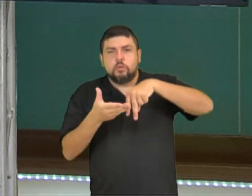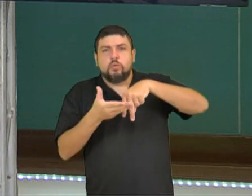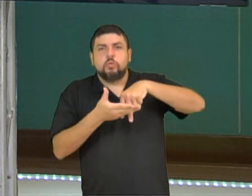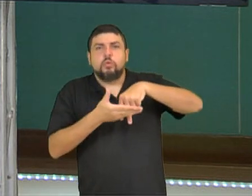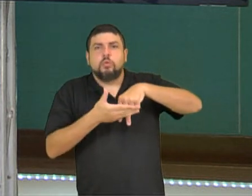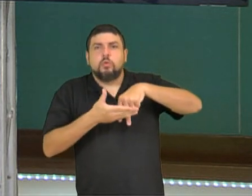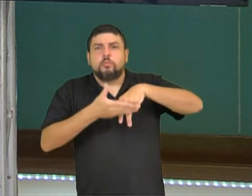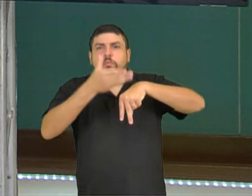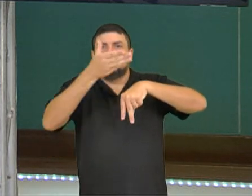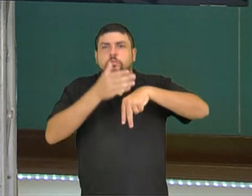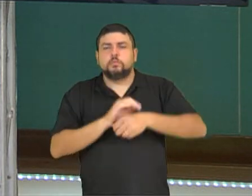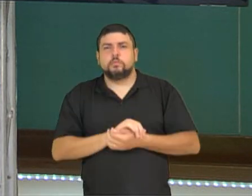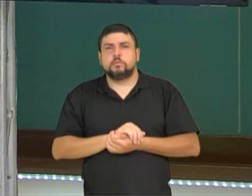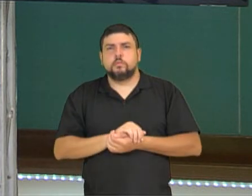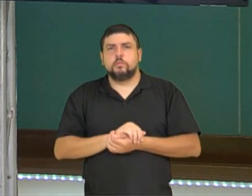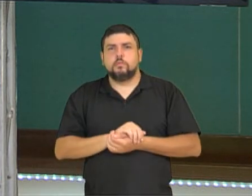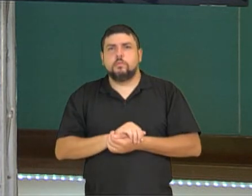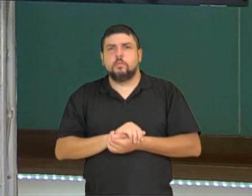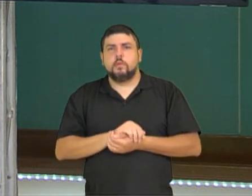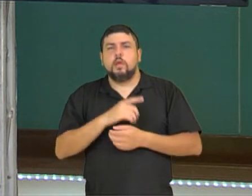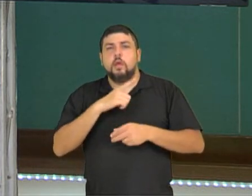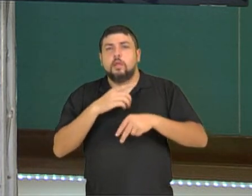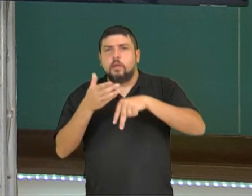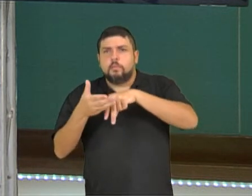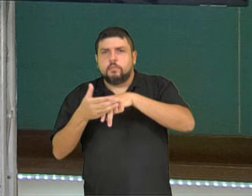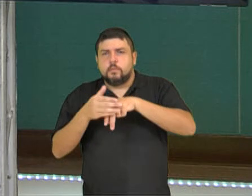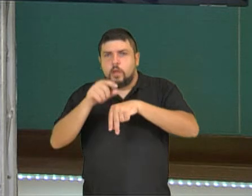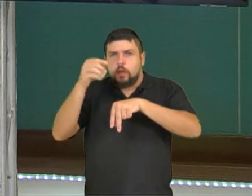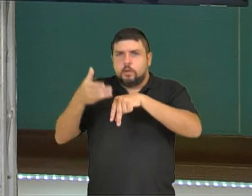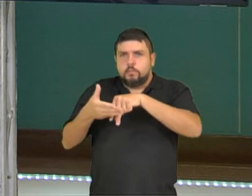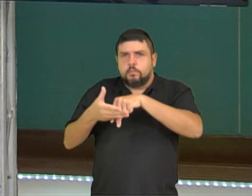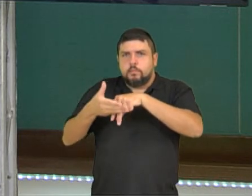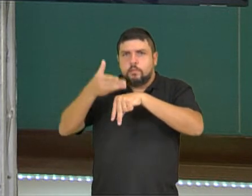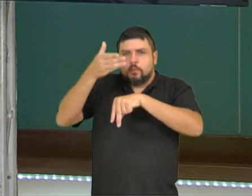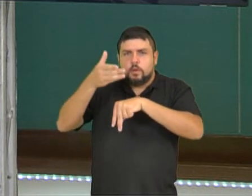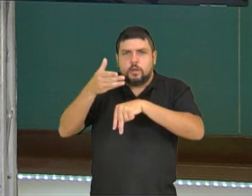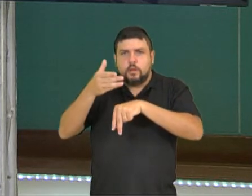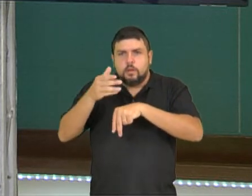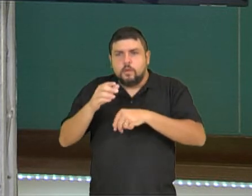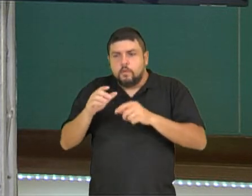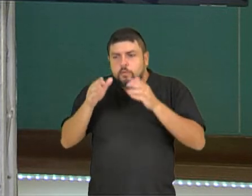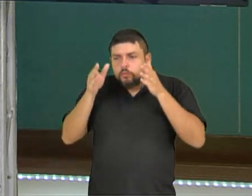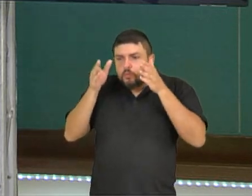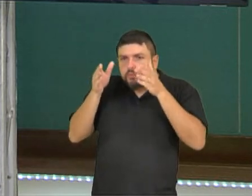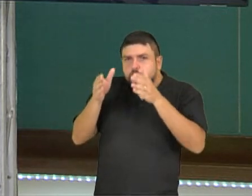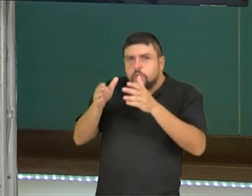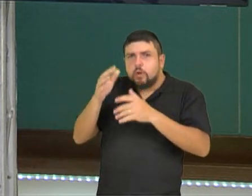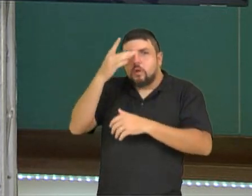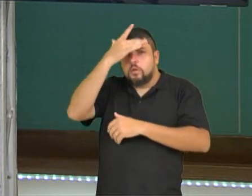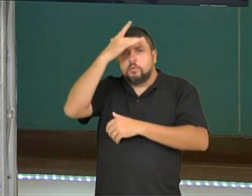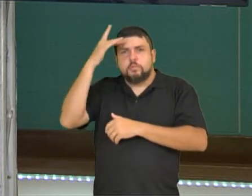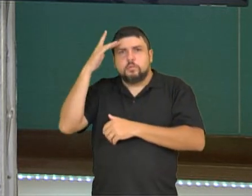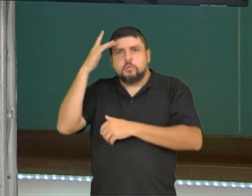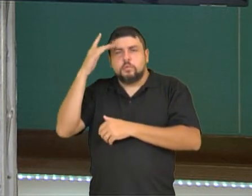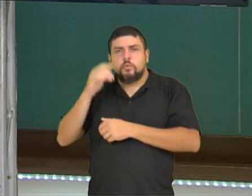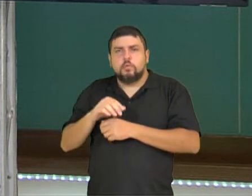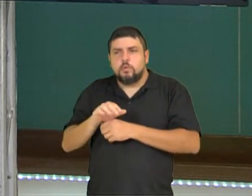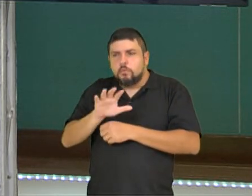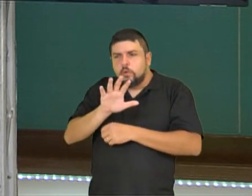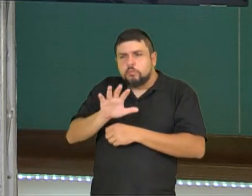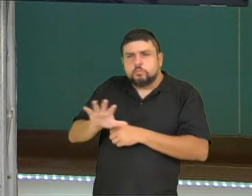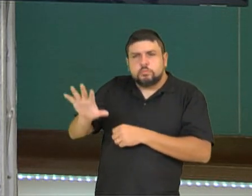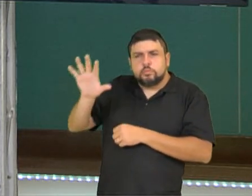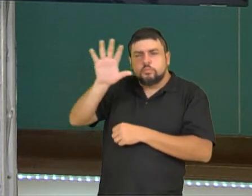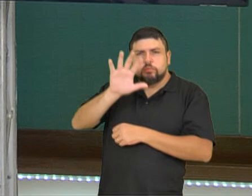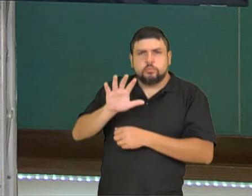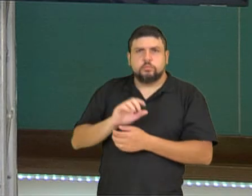um ponto positivo que é a pessoa e tudo que está ao seu redor é um ponto negativo, que completa, corrobora, baseia